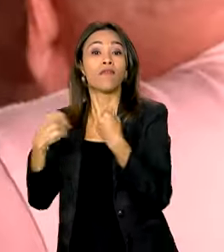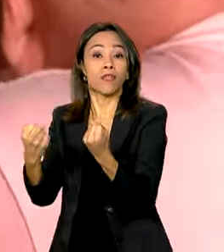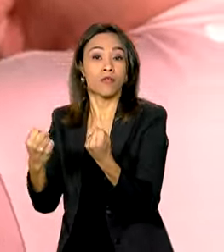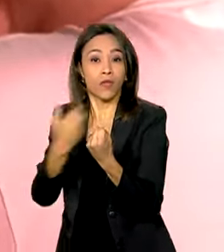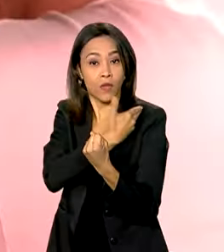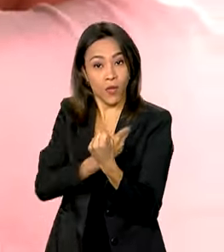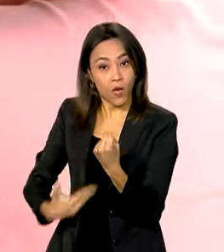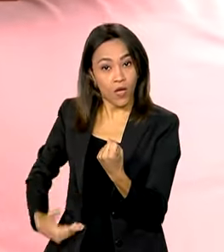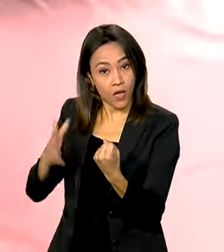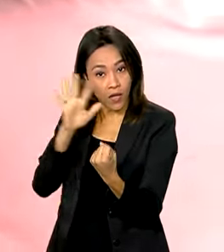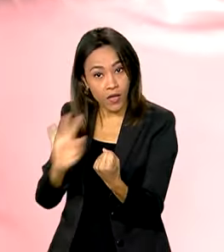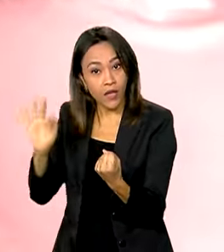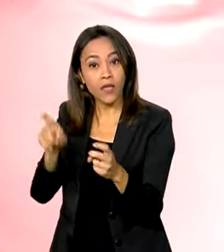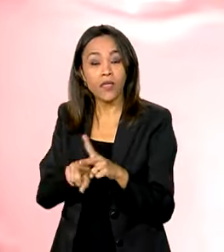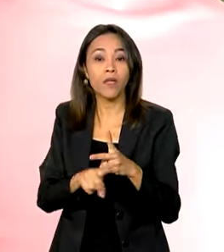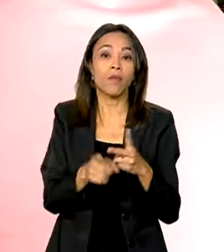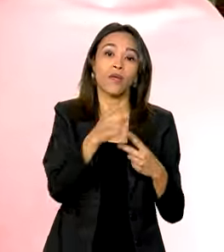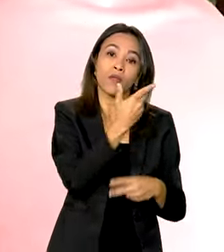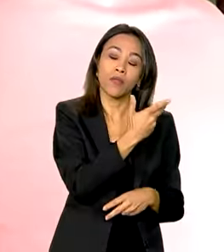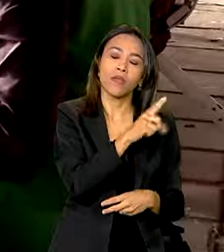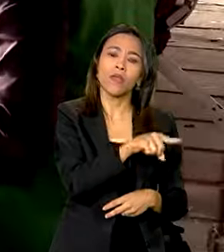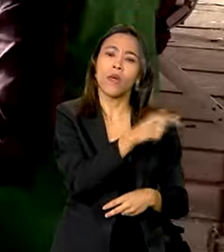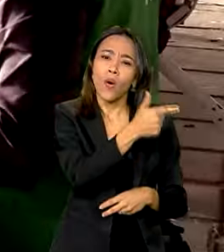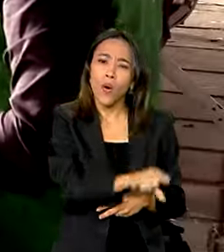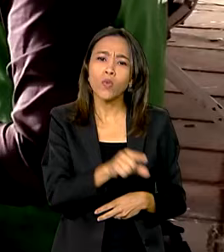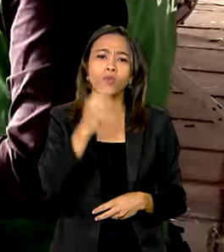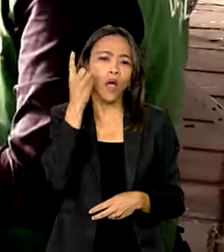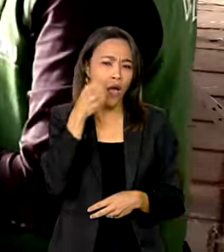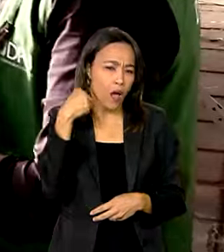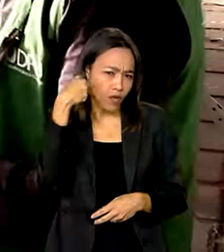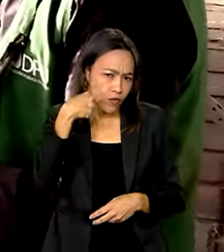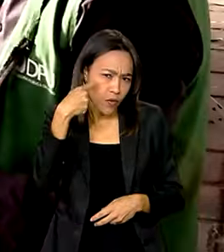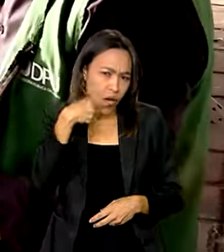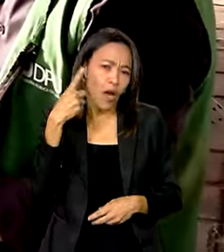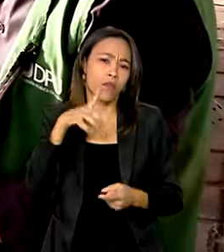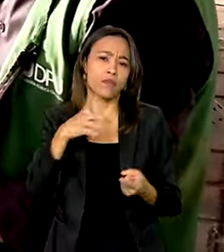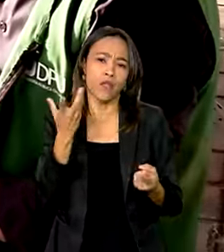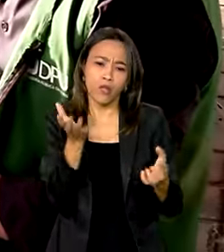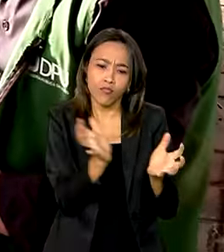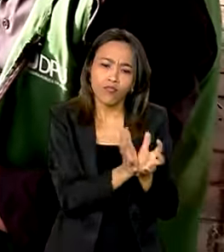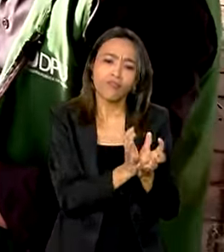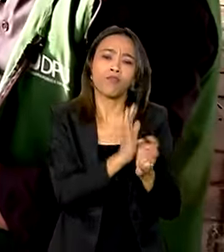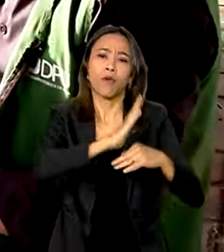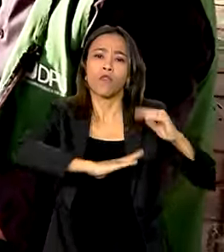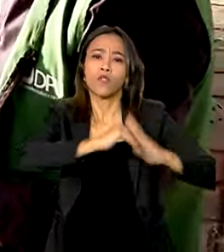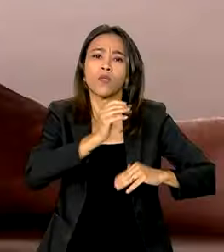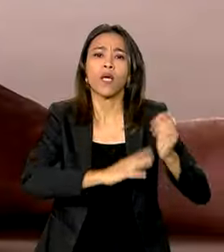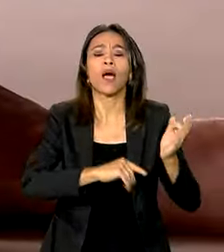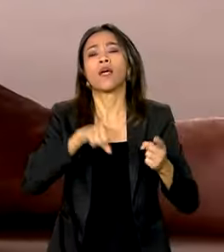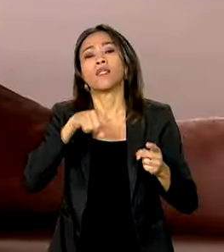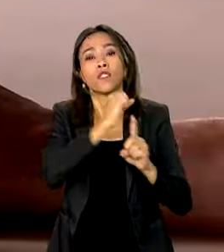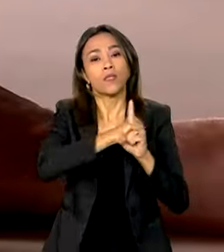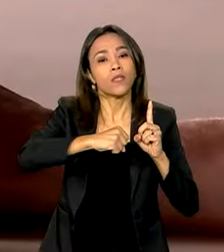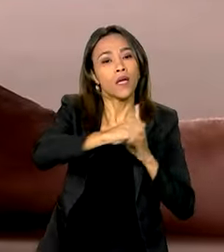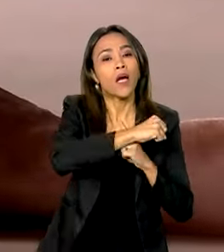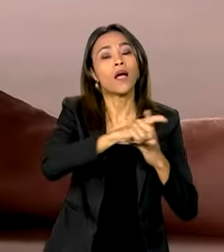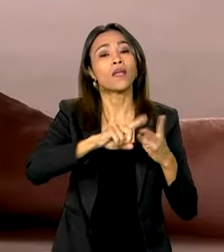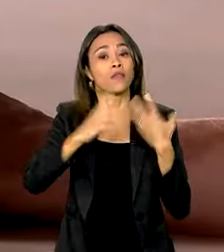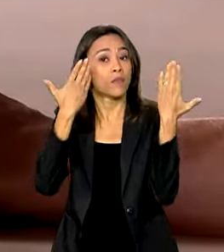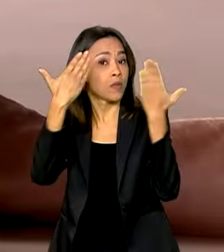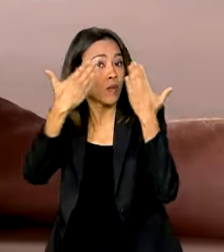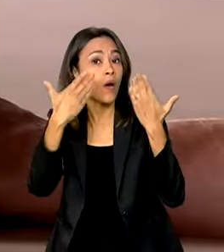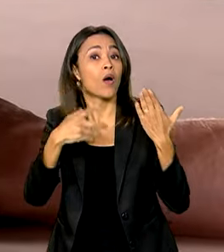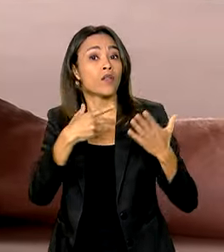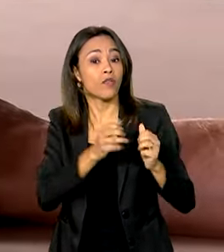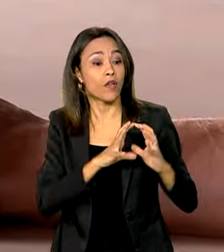União. Além de defensores e advogados, a caravana vai contar com psicólogos e assistentes sociais. As equipes também vão